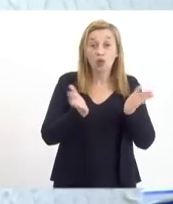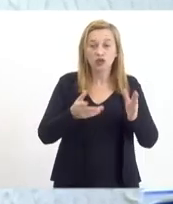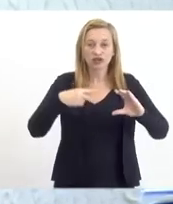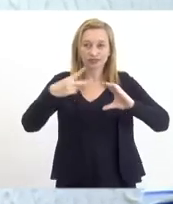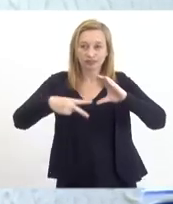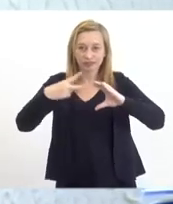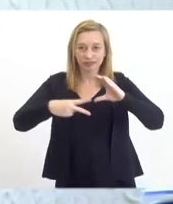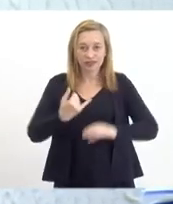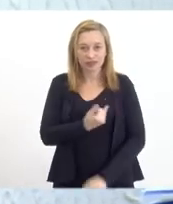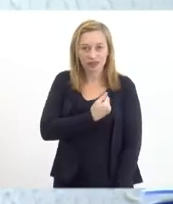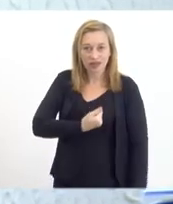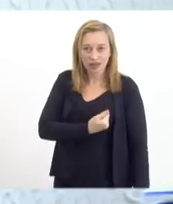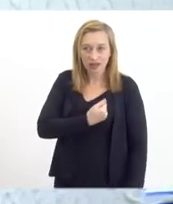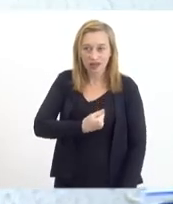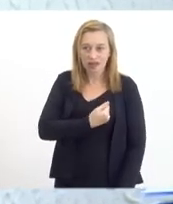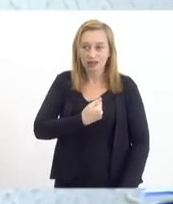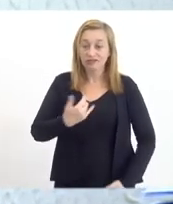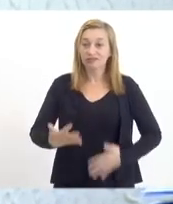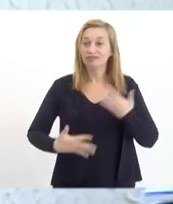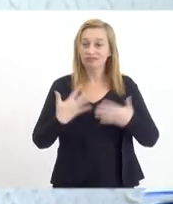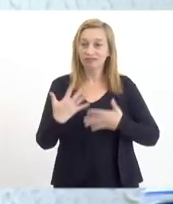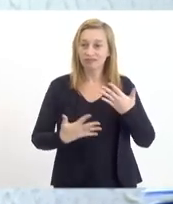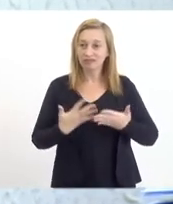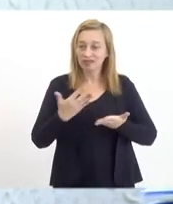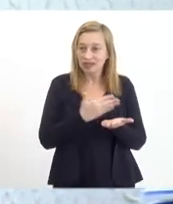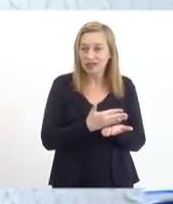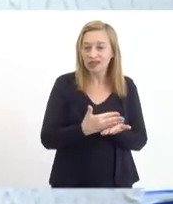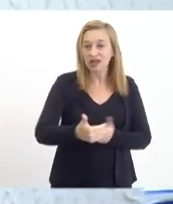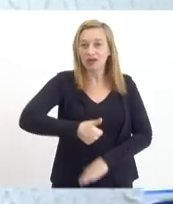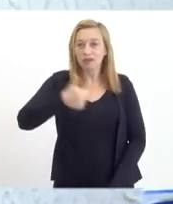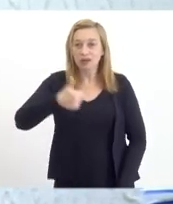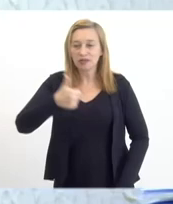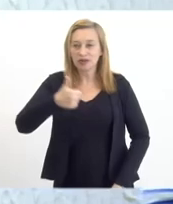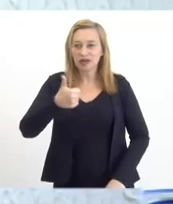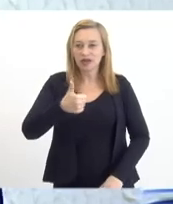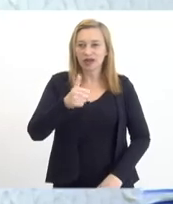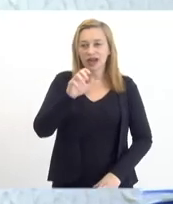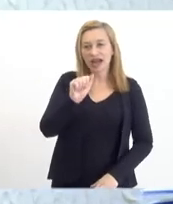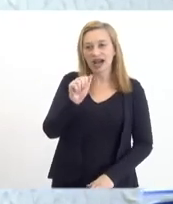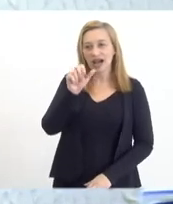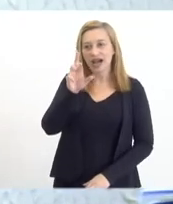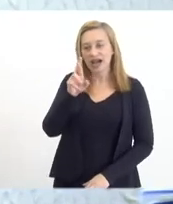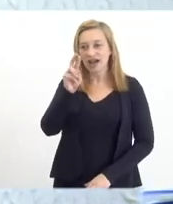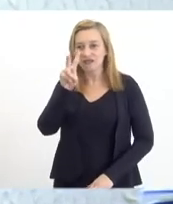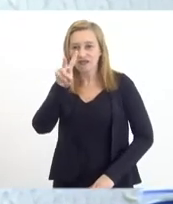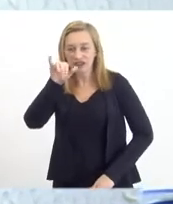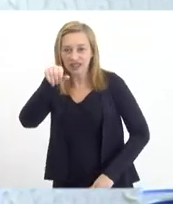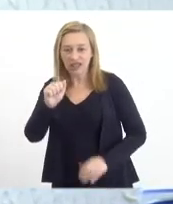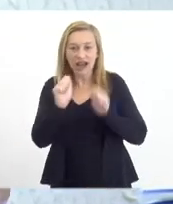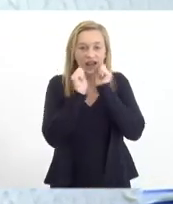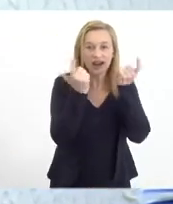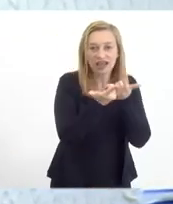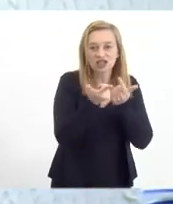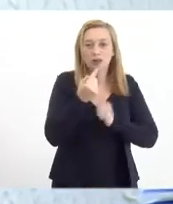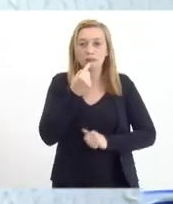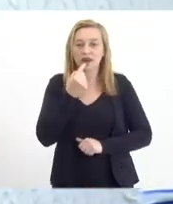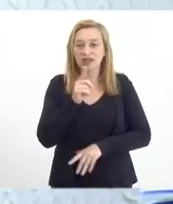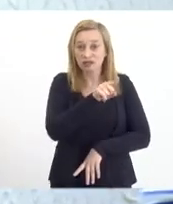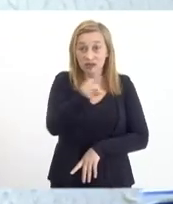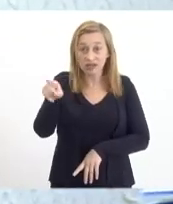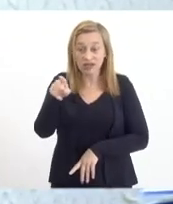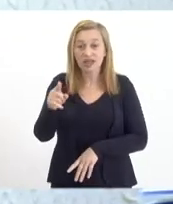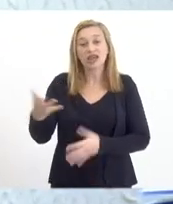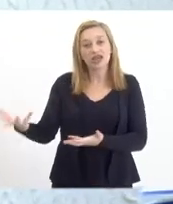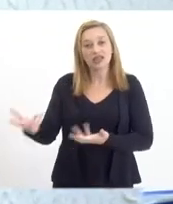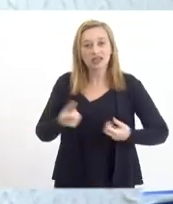Municipal de Itaguaí tem o prazer de sediar a primeira edição da caravana Alerj mais perto de você e de receber o